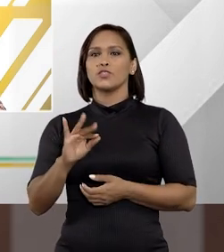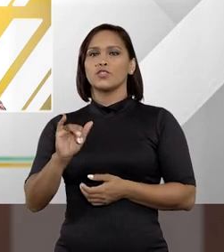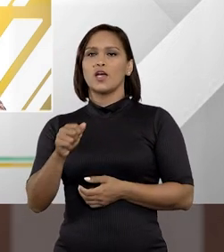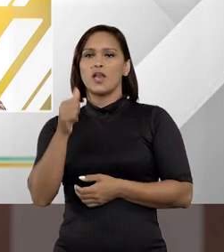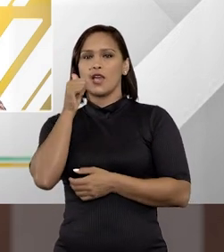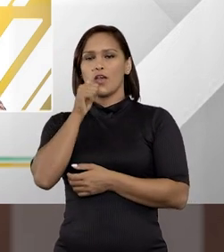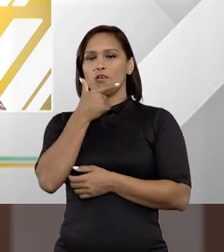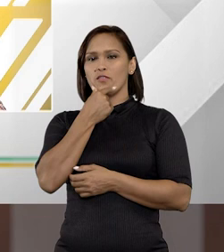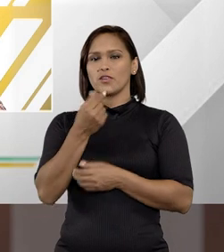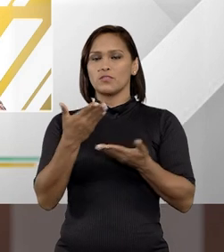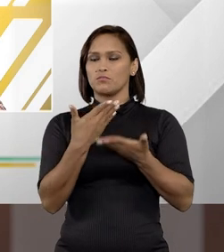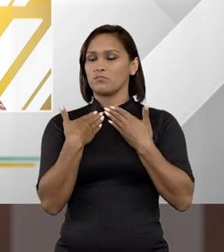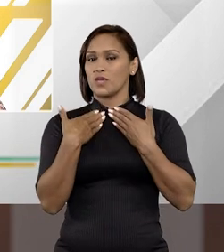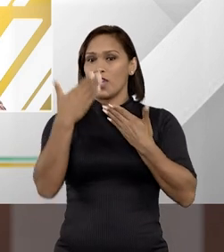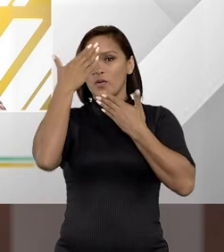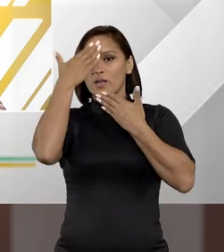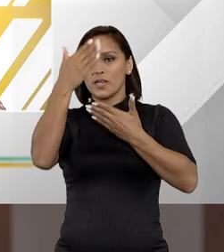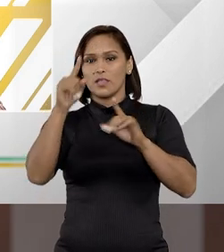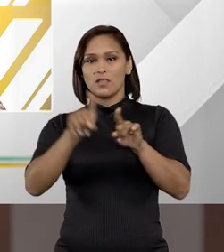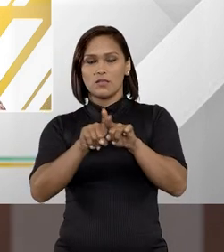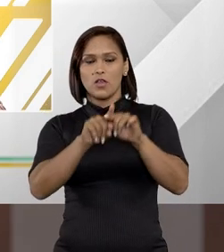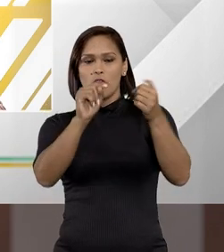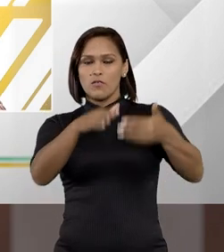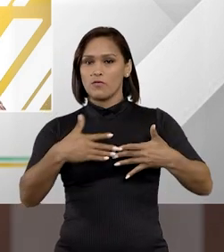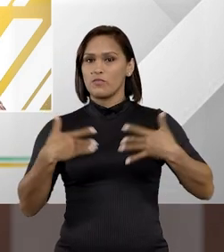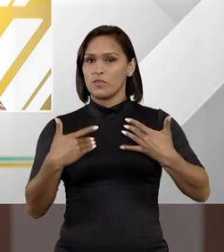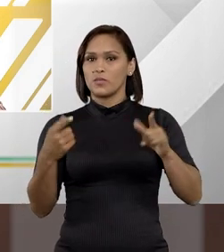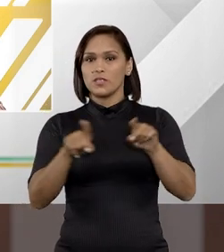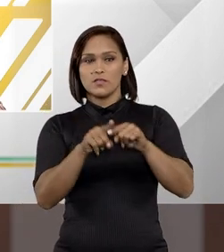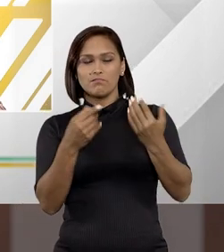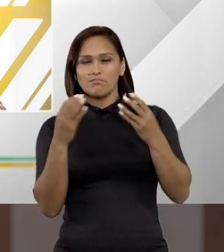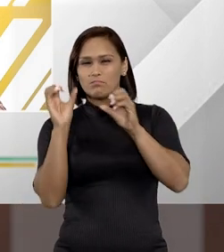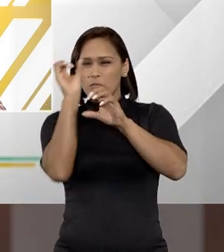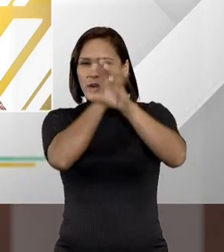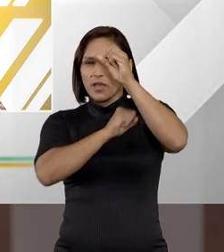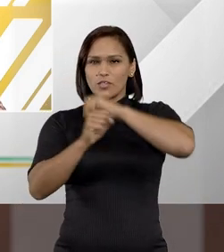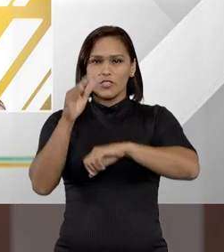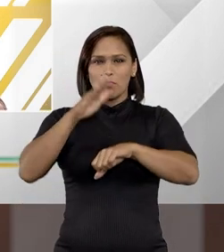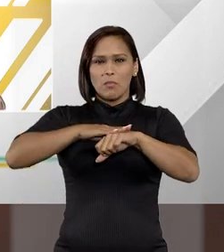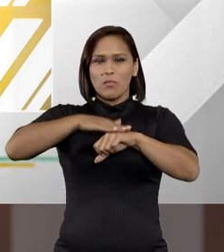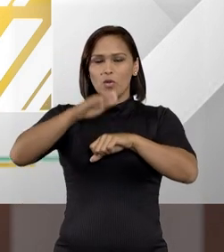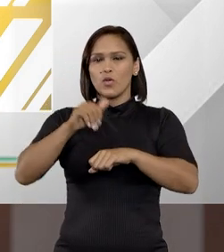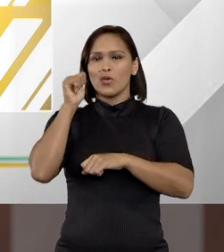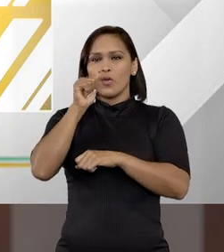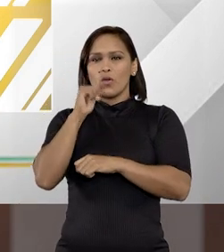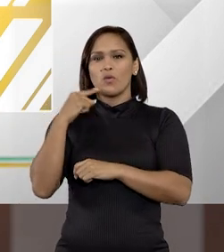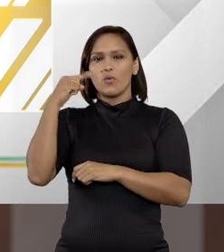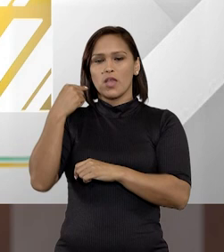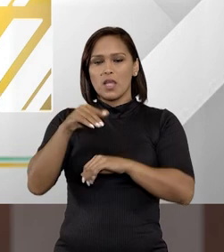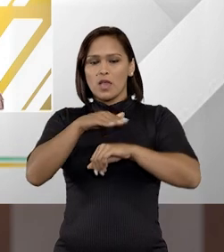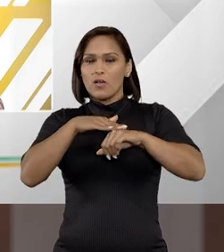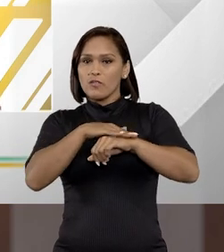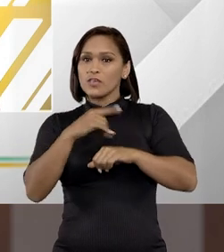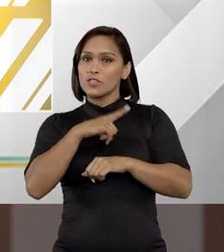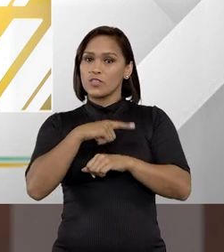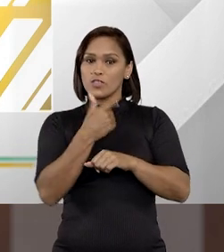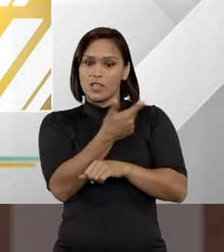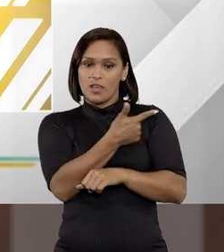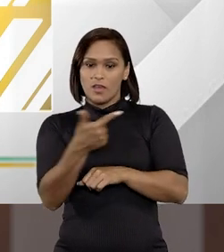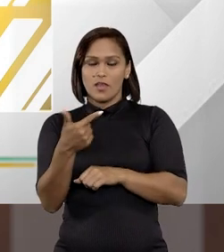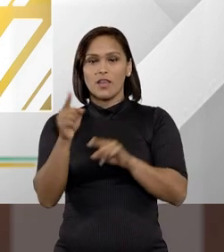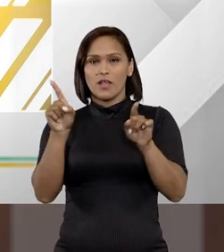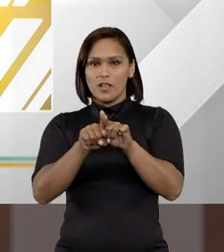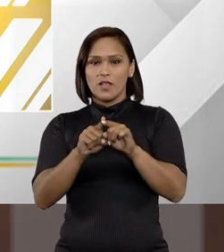Tiago, Fátima, eu que agradeço o convite de vocês, para mim foi um enorme prazer, também aprendi muito com a Ilana, com esse bate-papo que nós